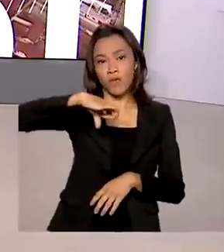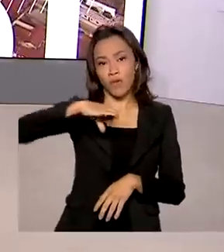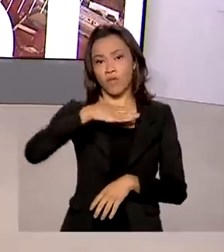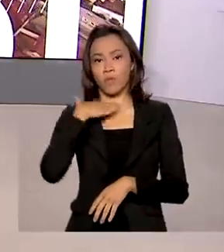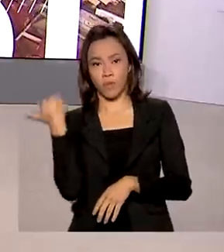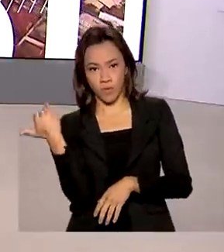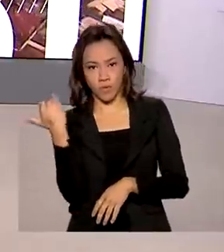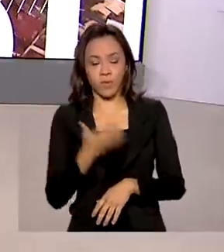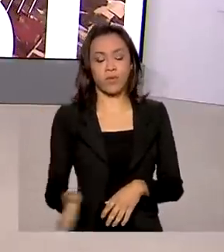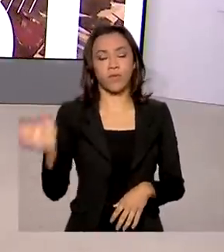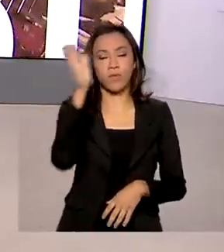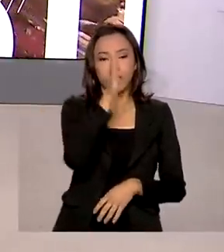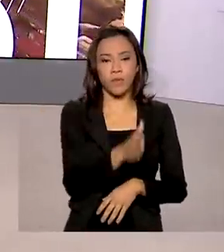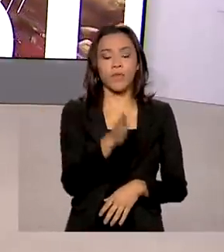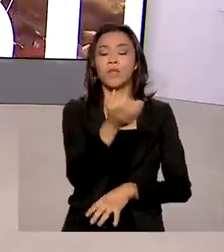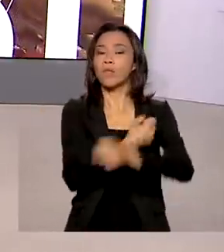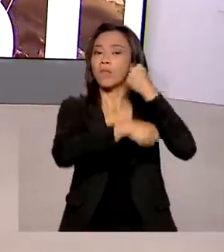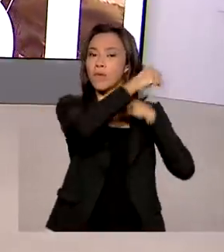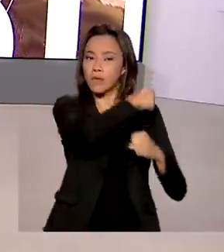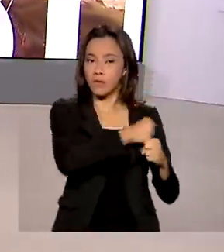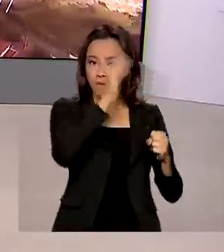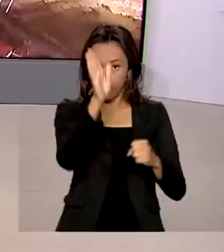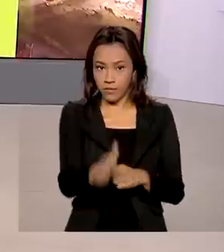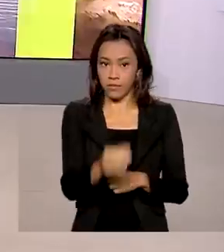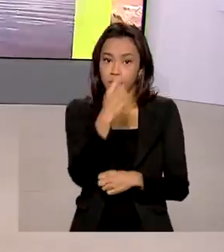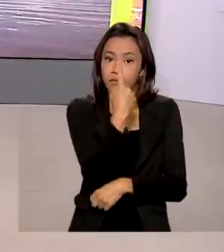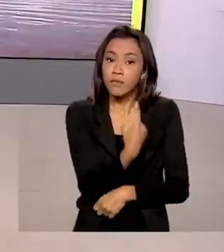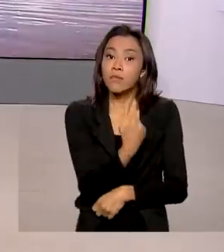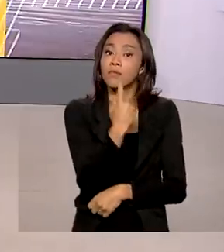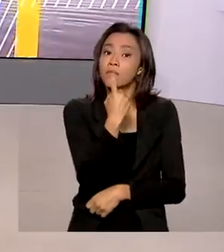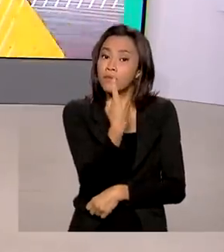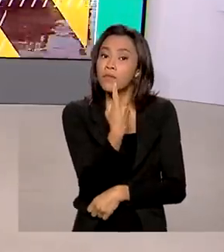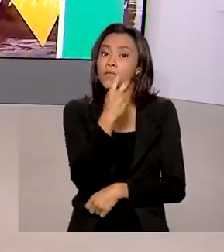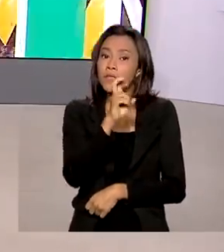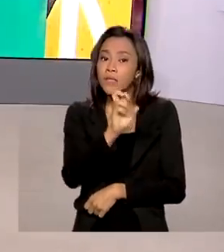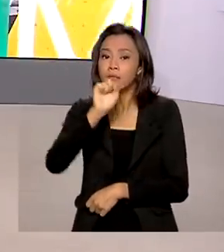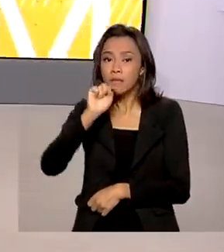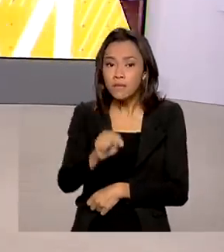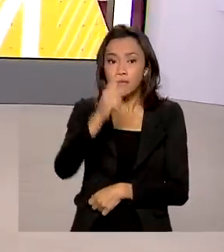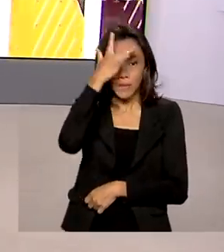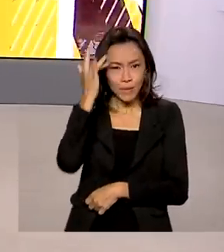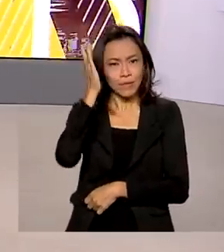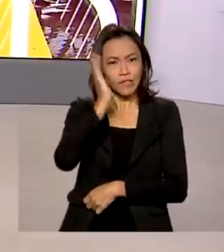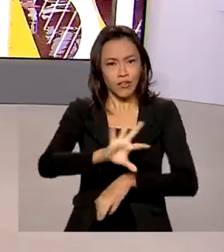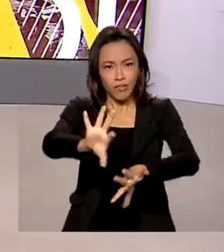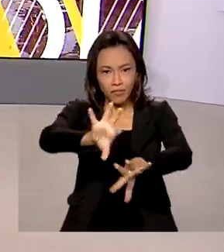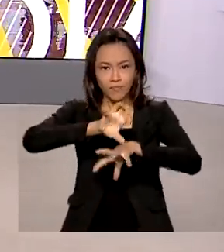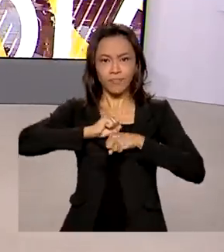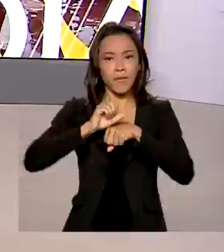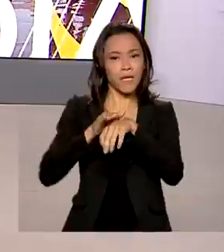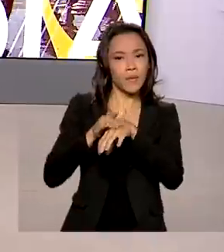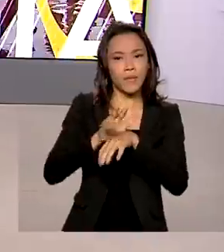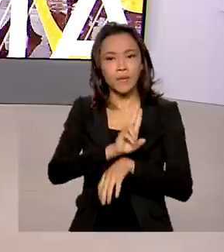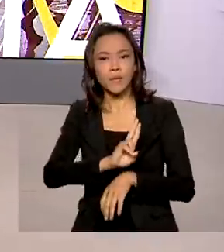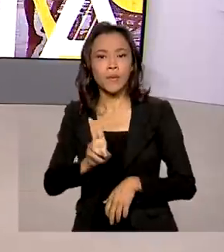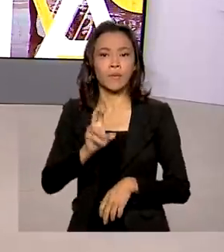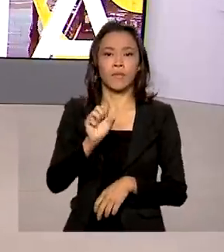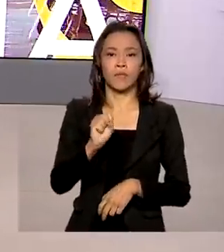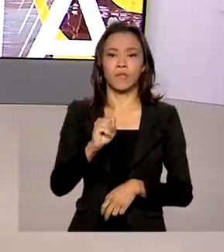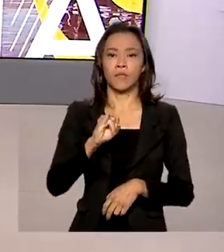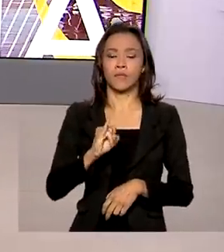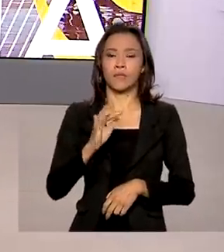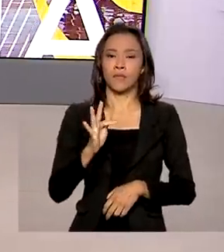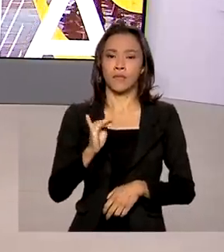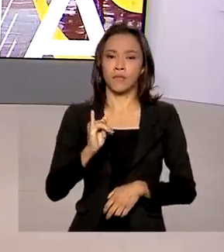Só no ano passado, mais de 115 mil brasileiros foram infectados pela sífilis. E para alertar sobre a